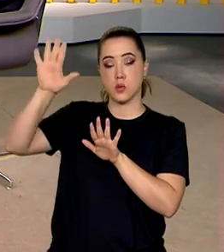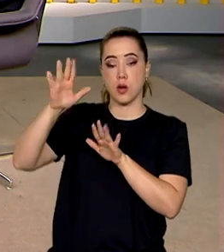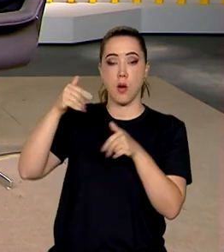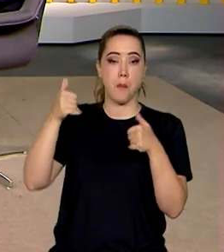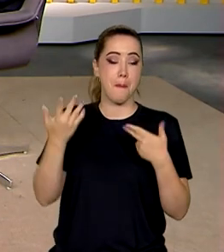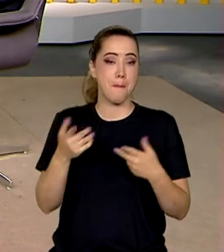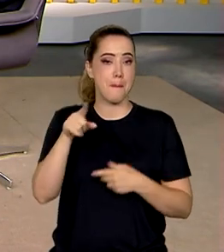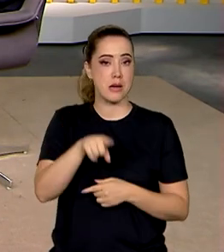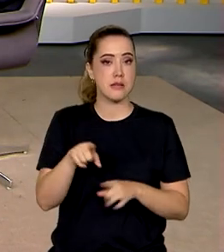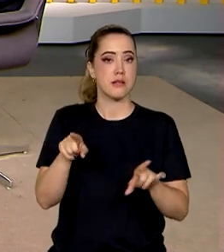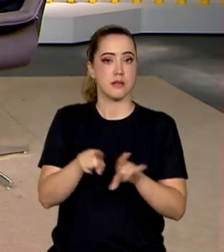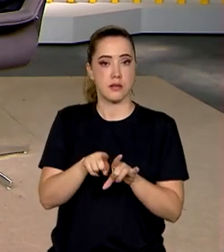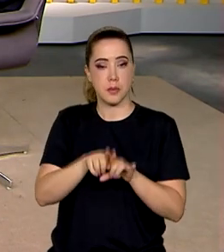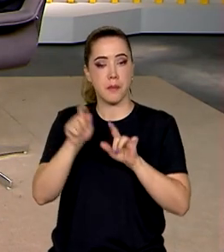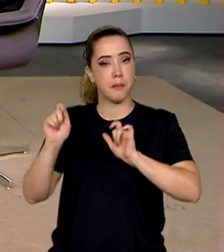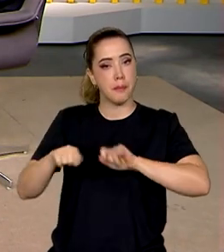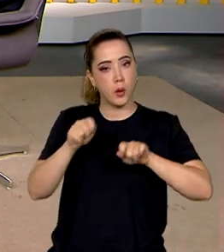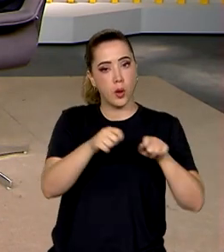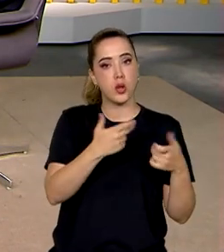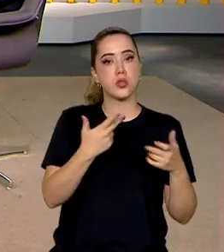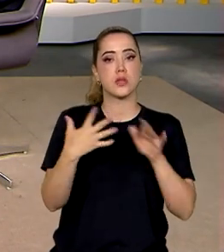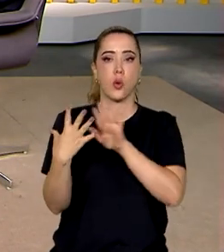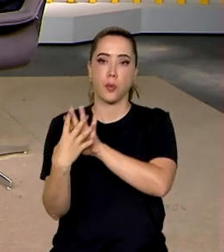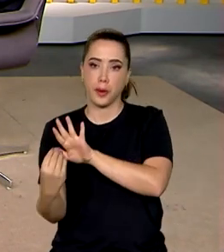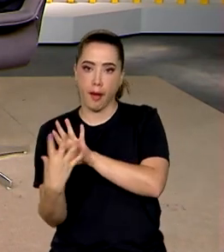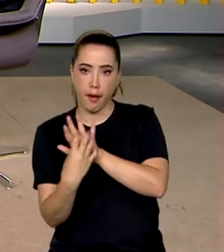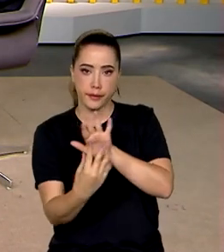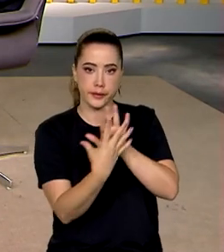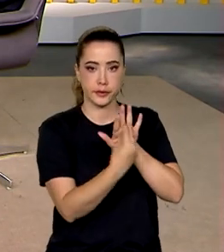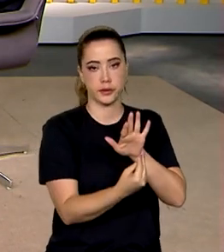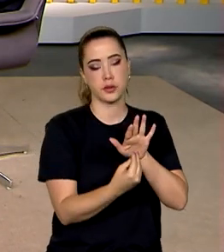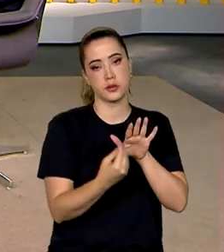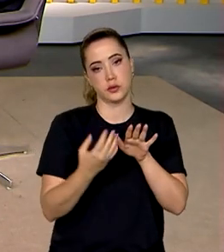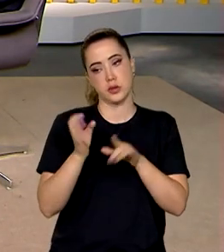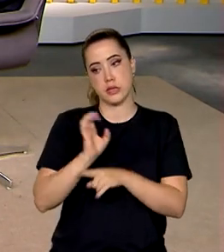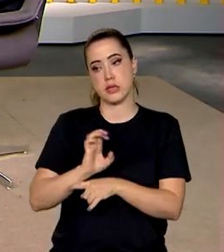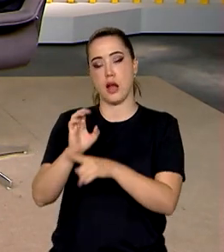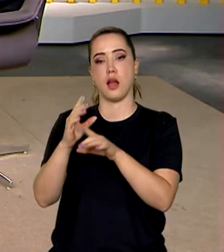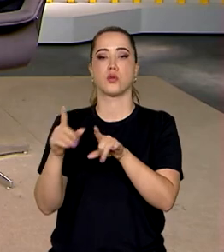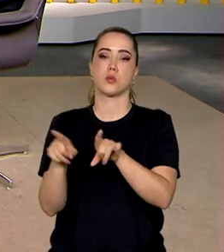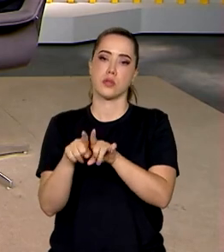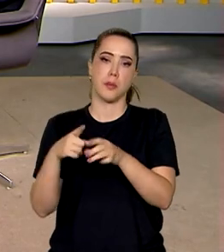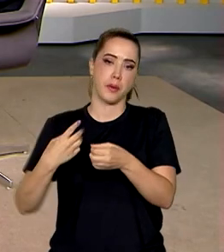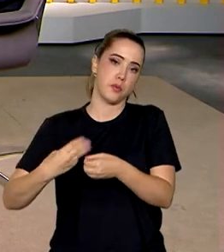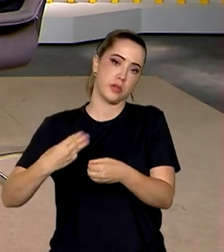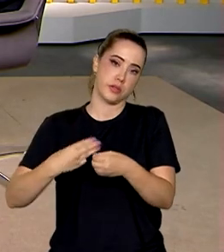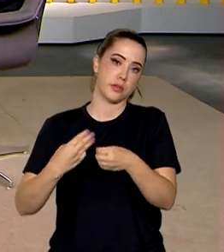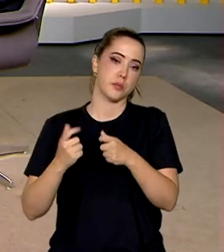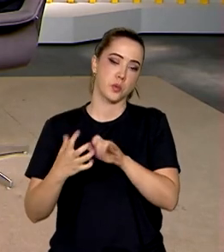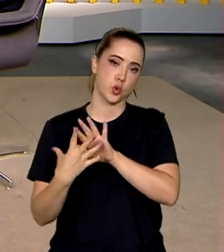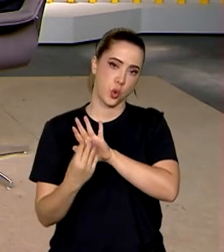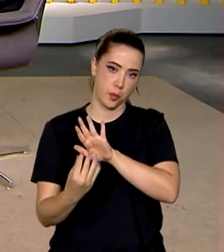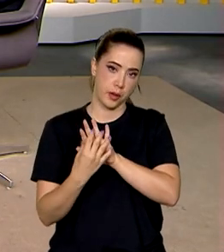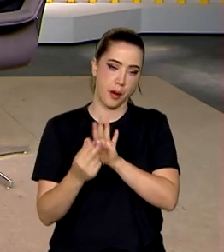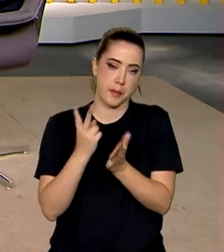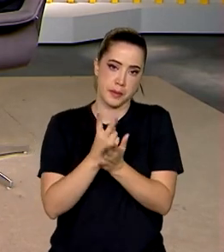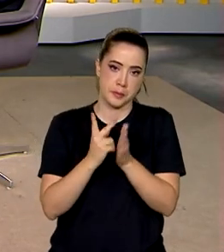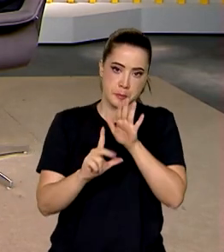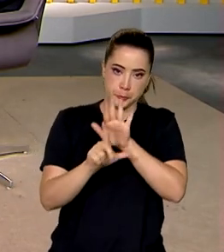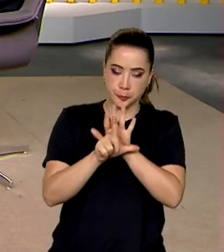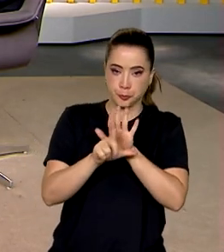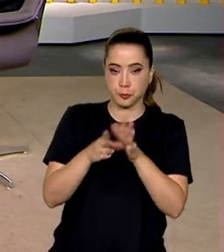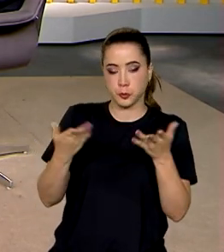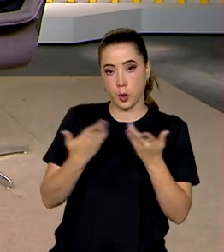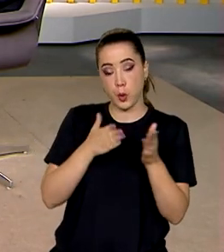mas ela também pode ser replicada e deve ser replicada em estados e municípios. E agora, precisamente, há uma